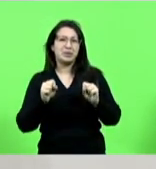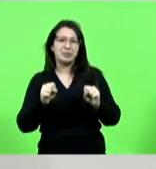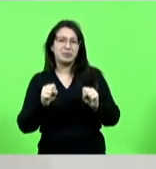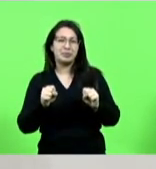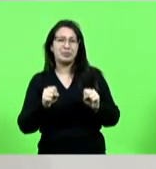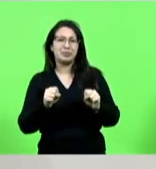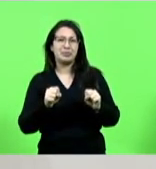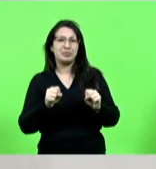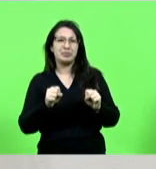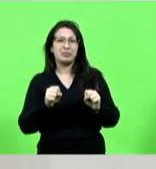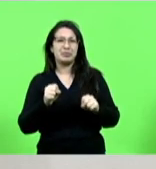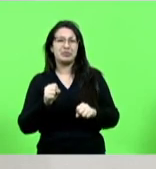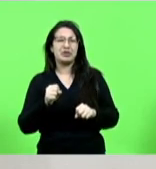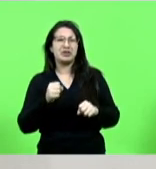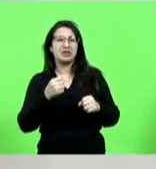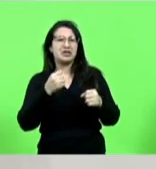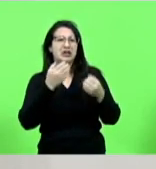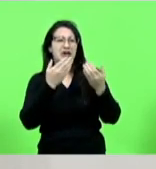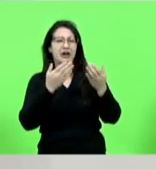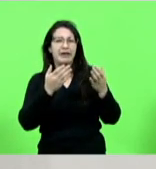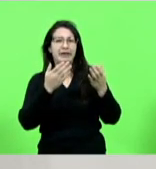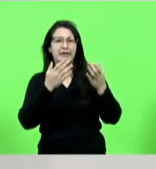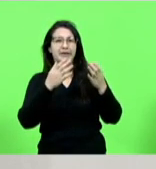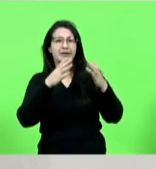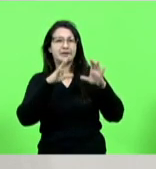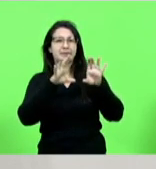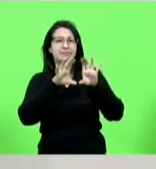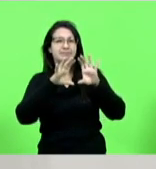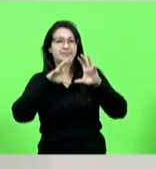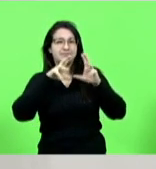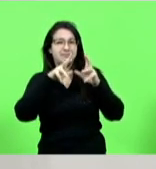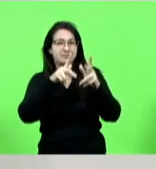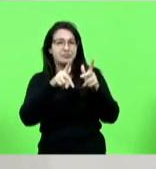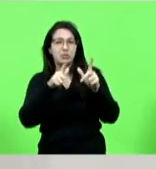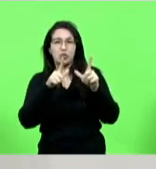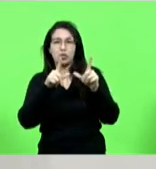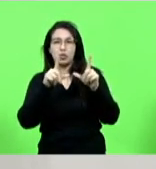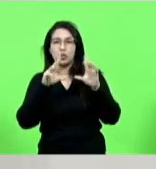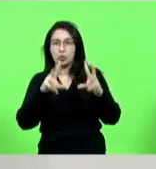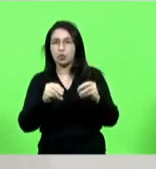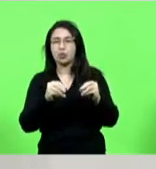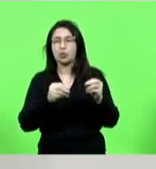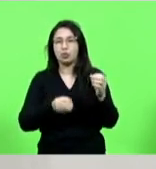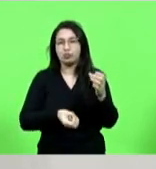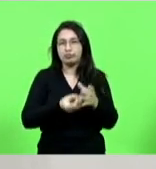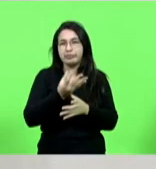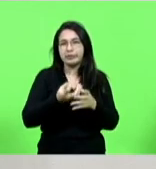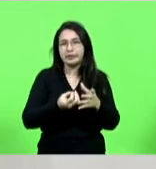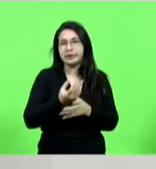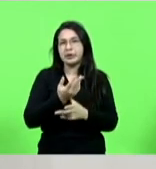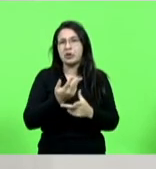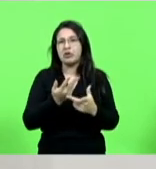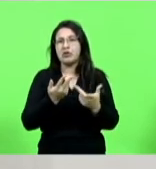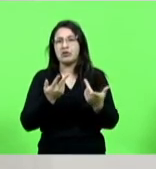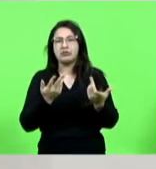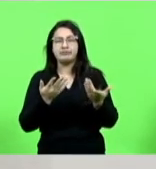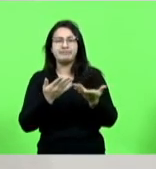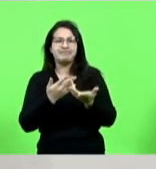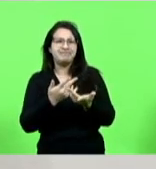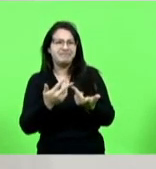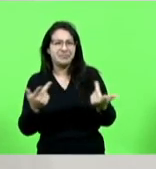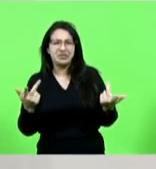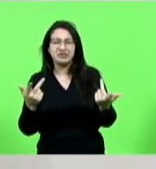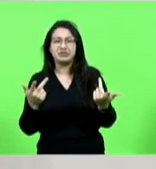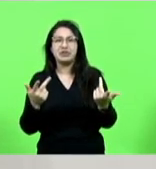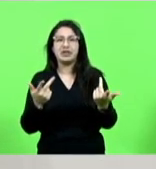universo, seja o vácuo quântico, o que a pessoa entender que seja essa